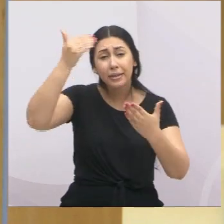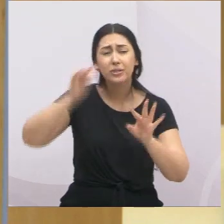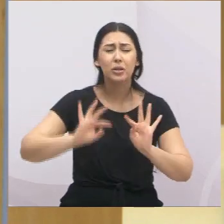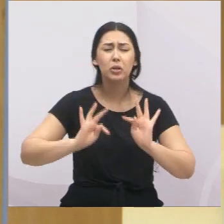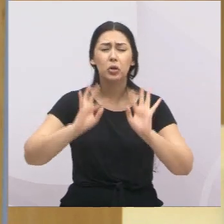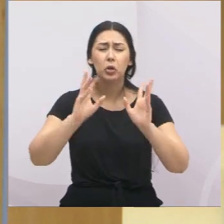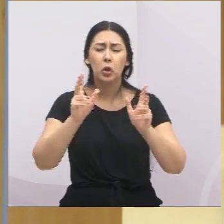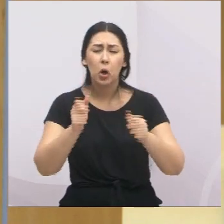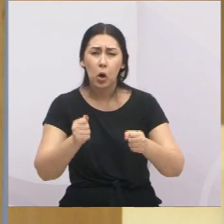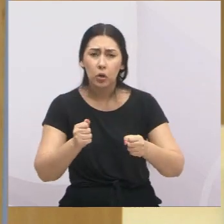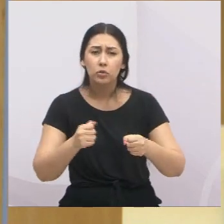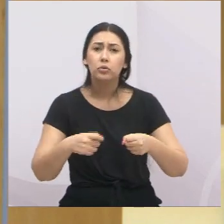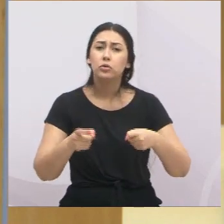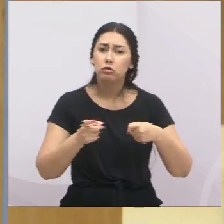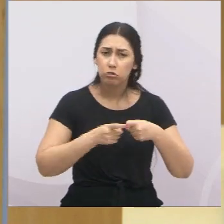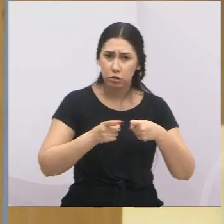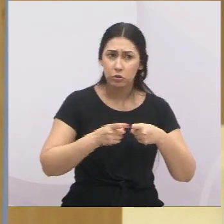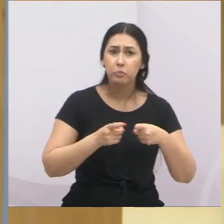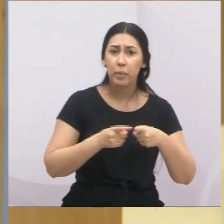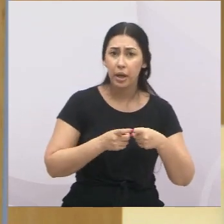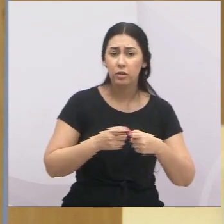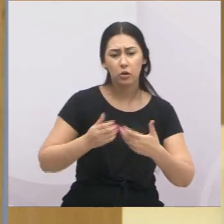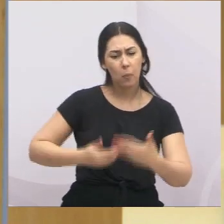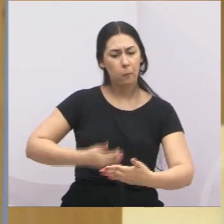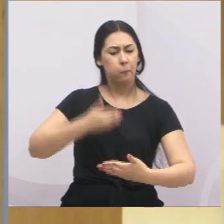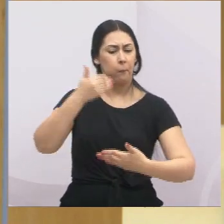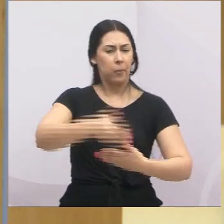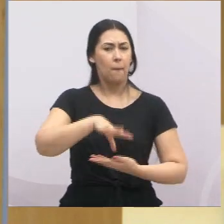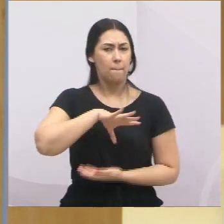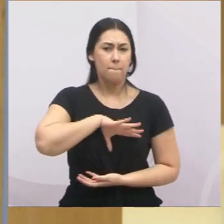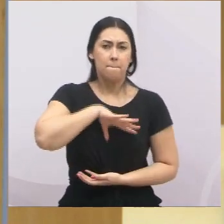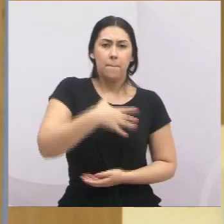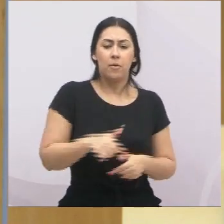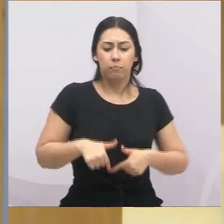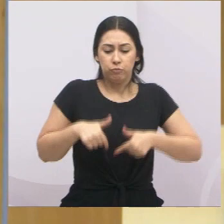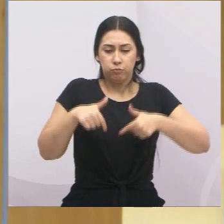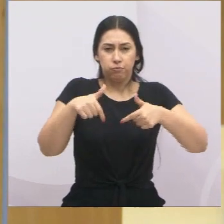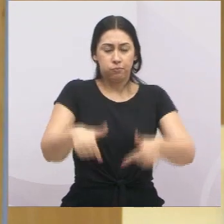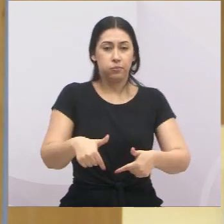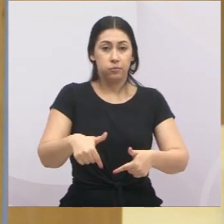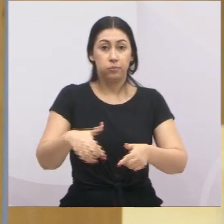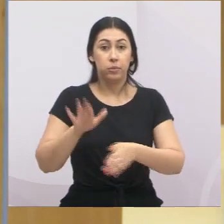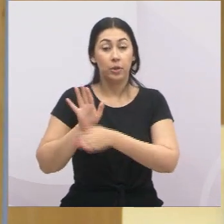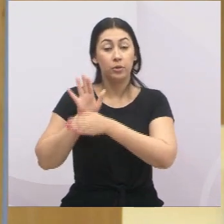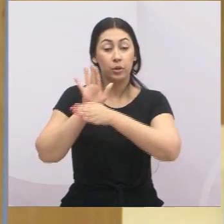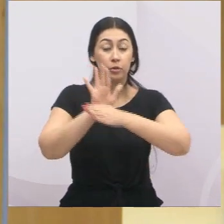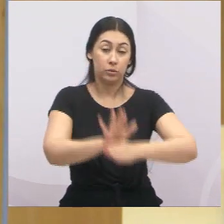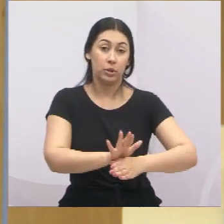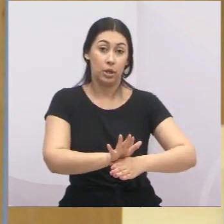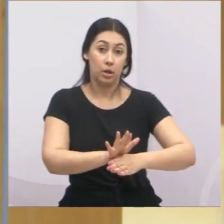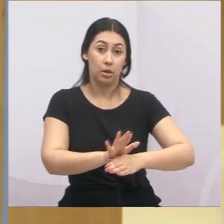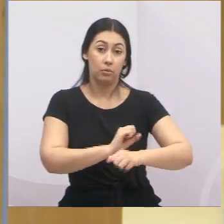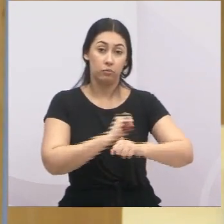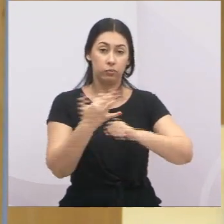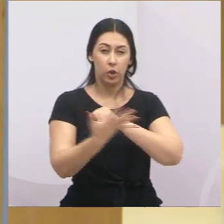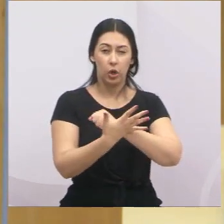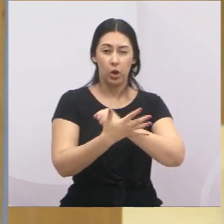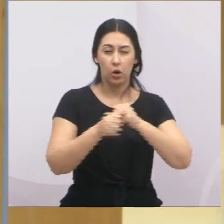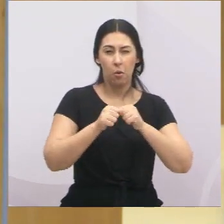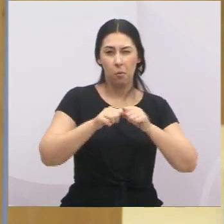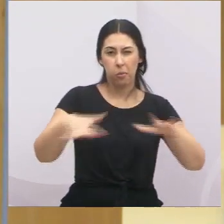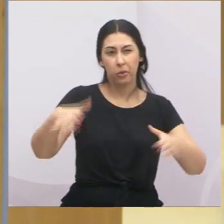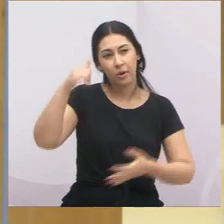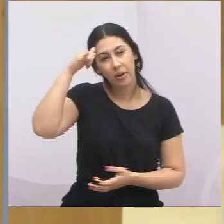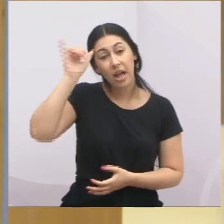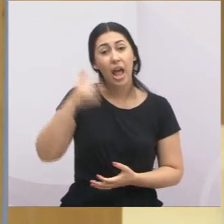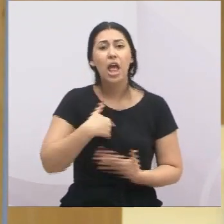como eu, tiveram arriscando suas vidas, Aderbal, na linha de frente, no combate ao Covid-19. Queria